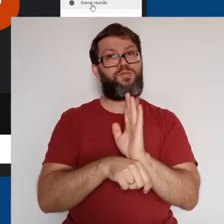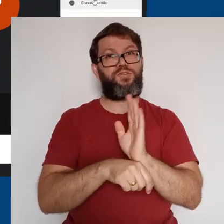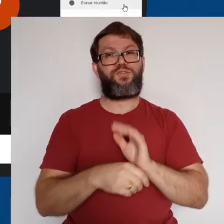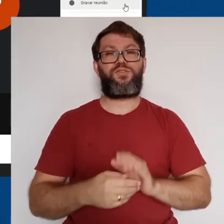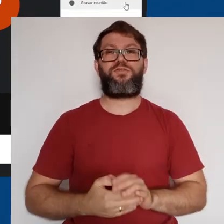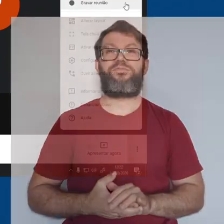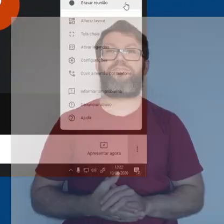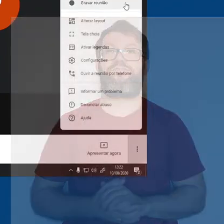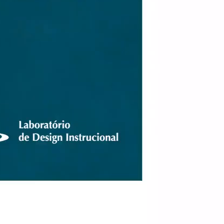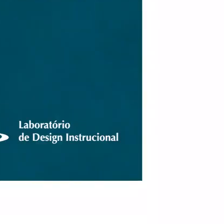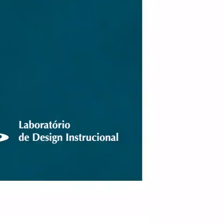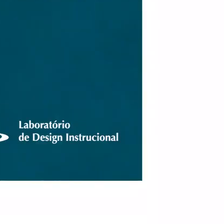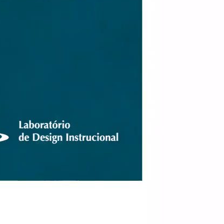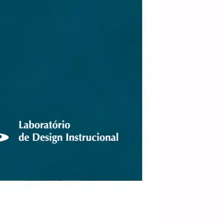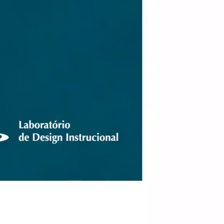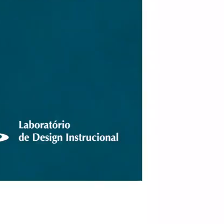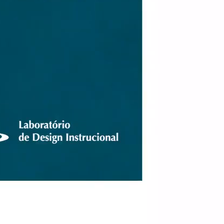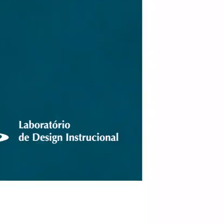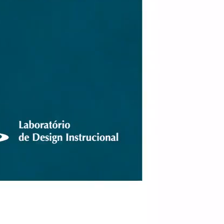você no próximo vídeo!